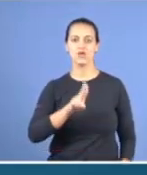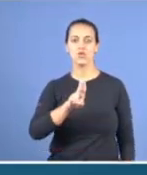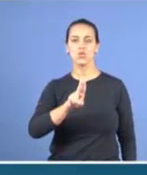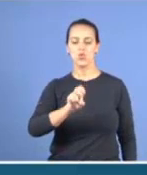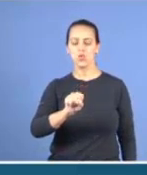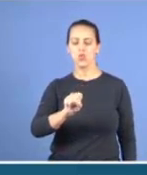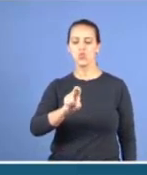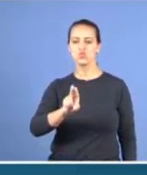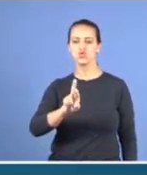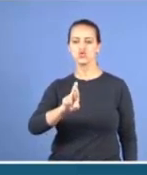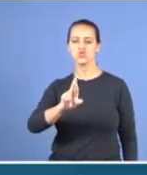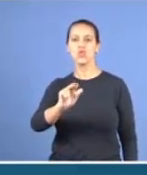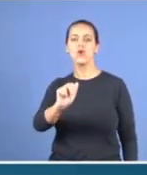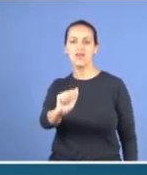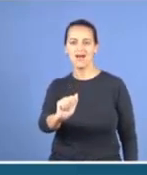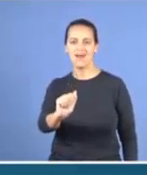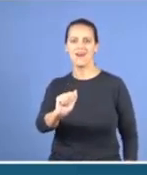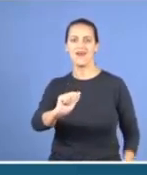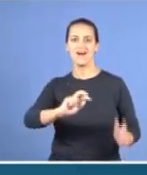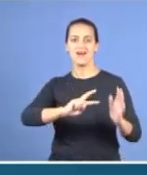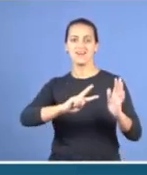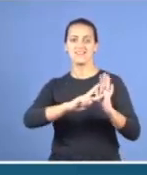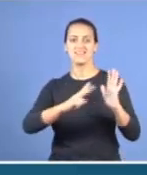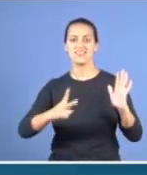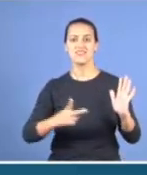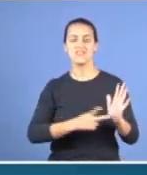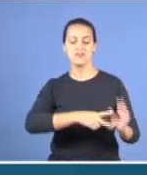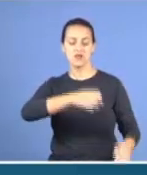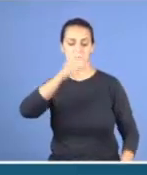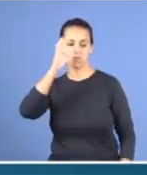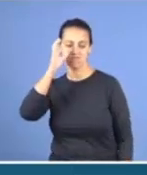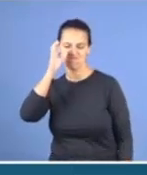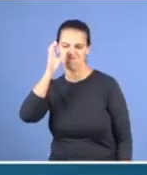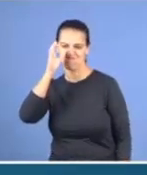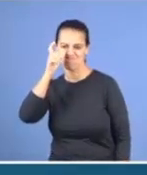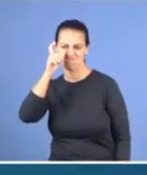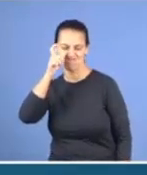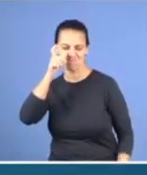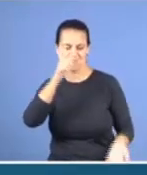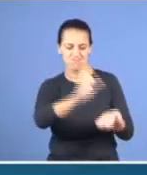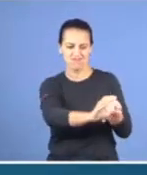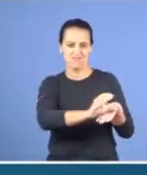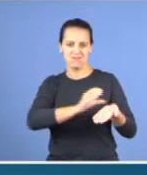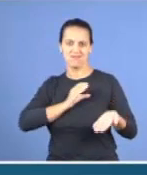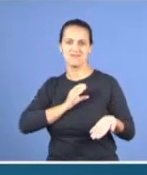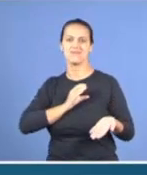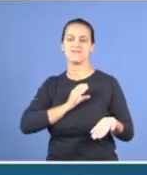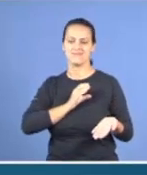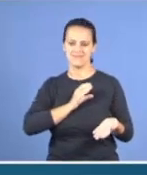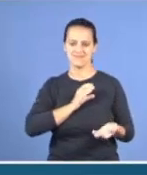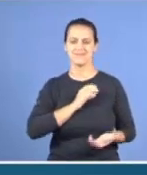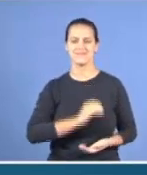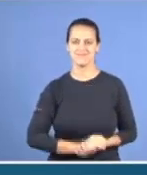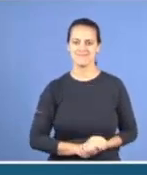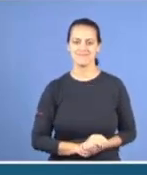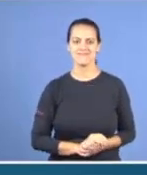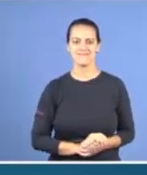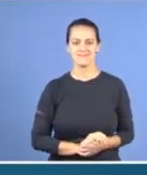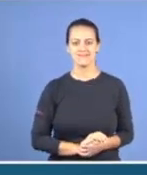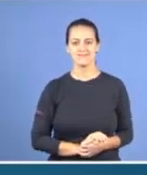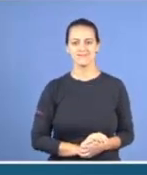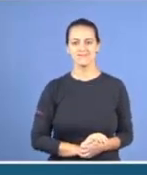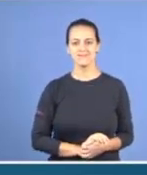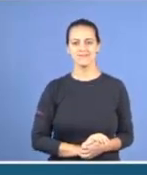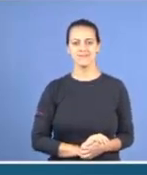tomava de cada um dos seus irmãos, e ajuntei contra eles, um grande ajuntamento, para se opor, a